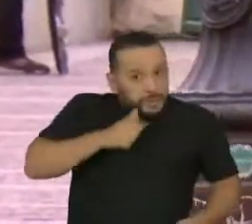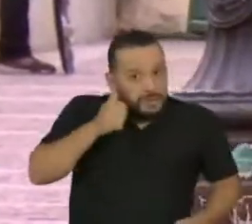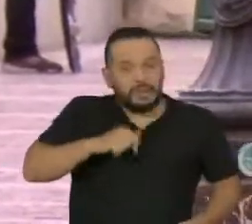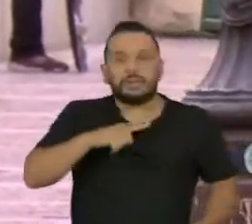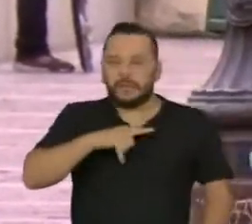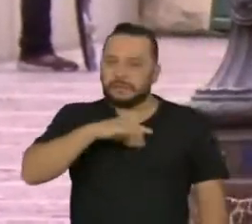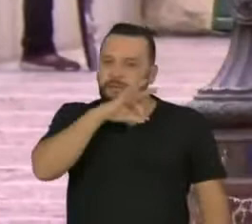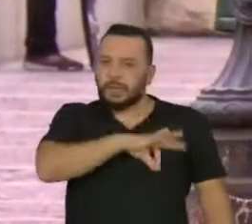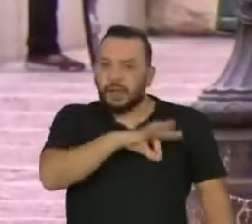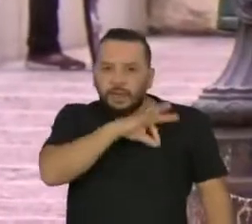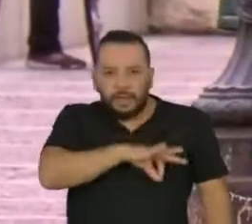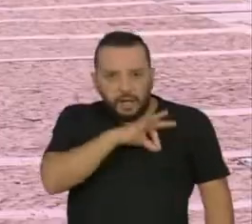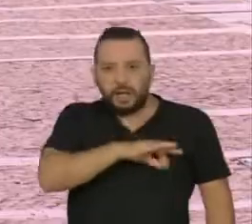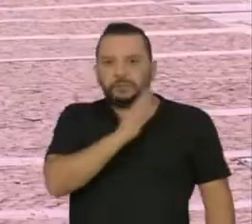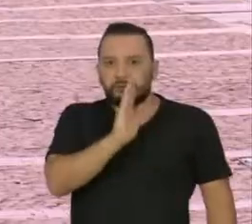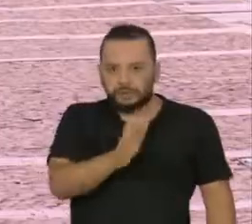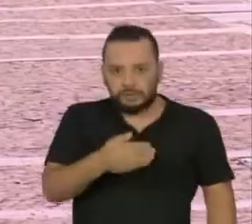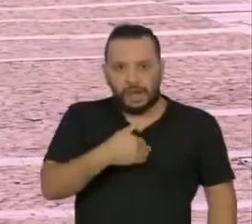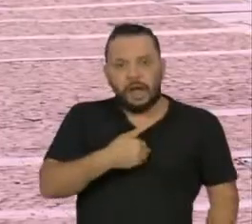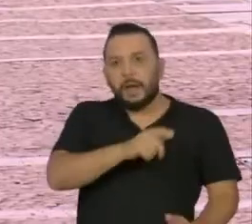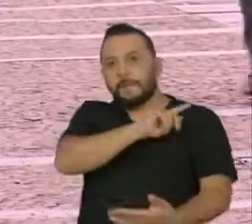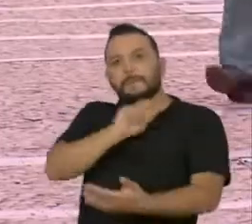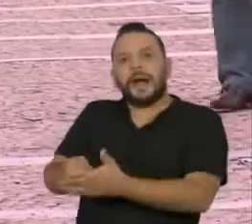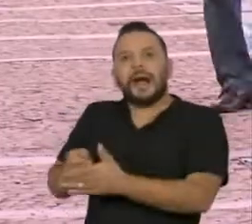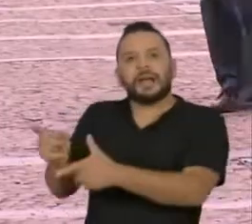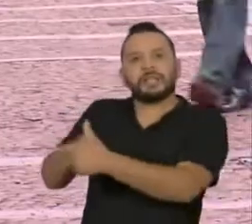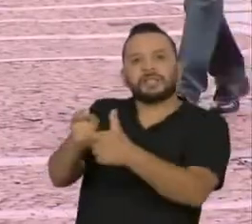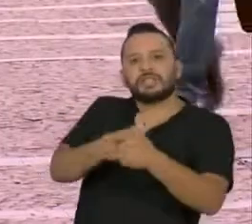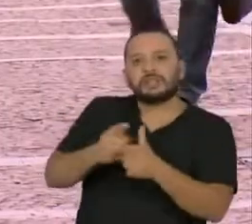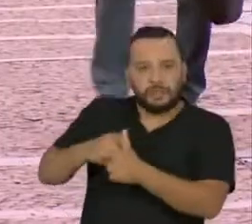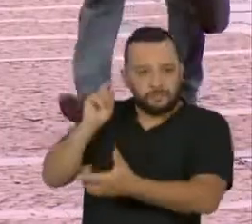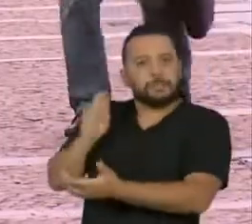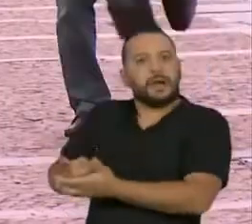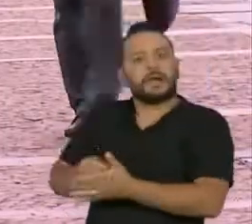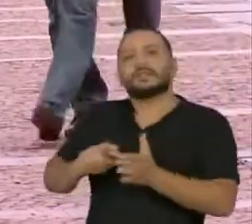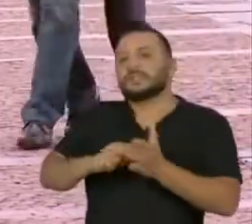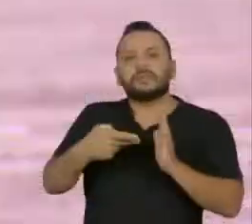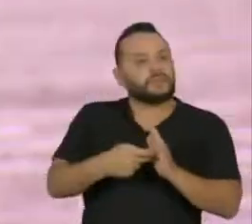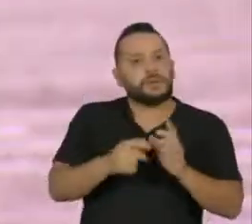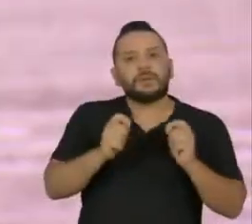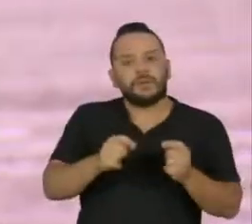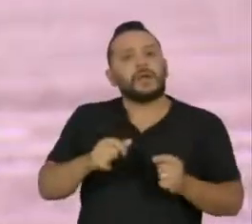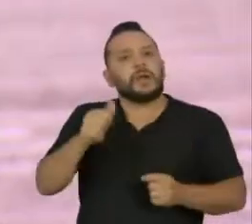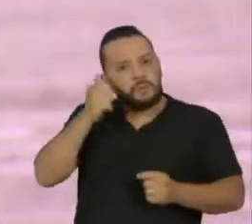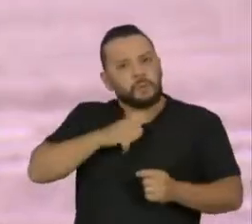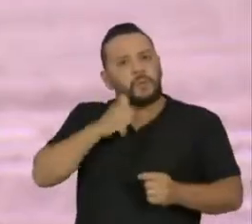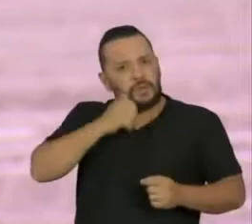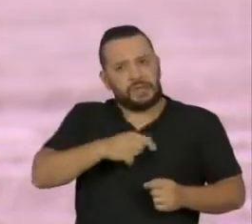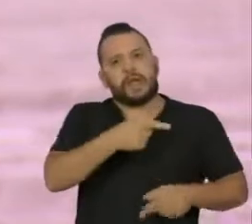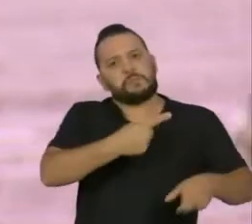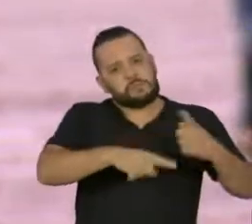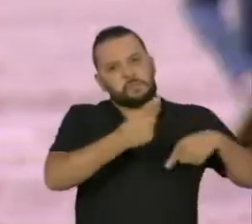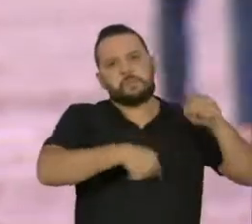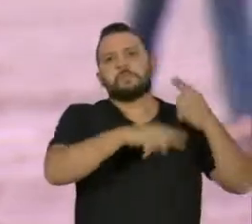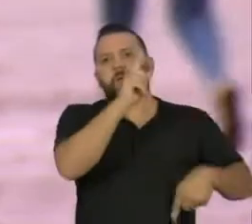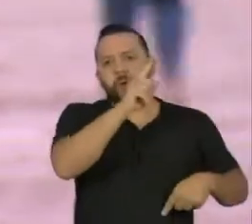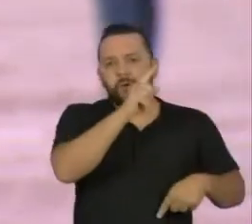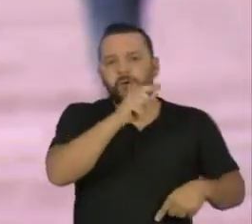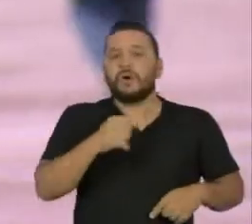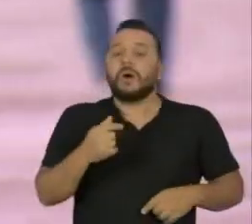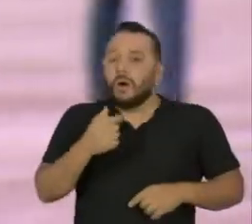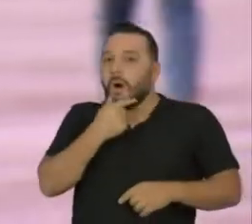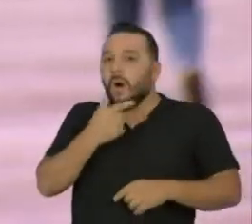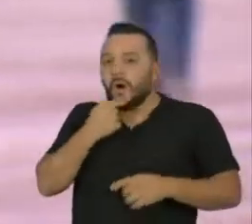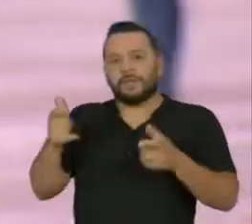salário em casa e que pague metade das contas, ela já não tem mais o patriarca tal como ele foi concebido no